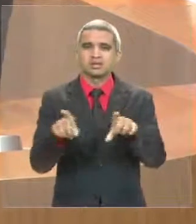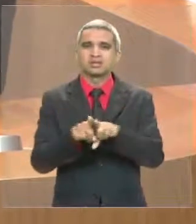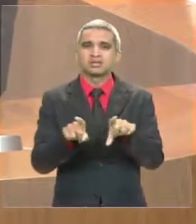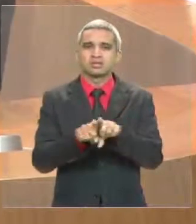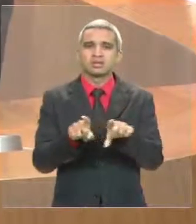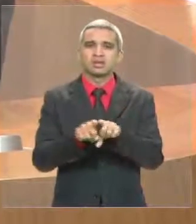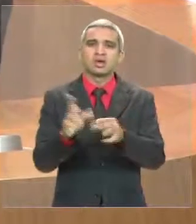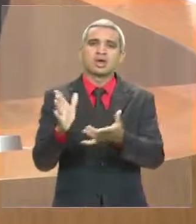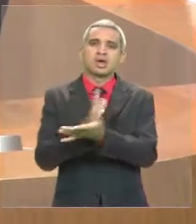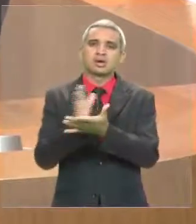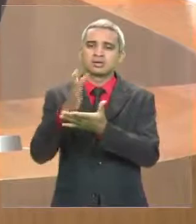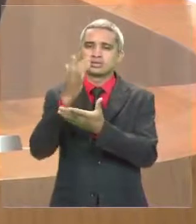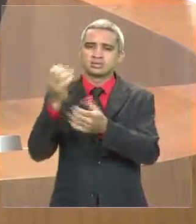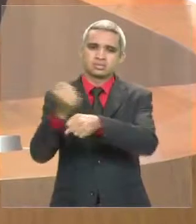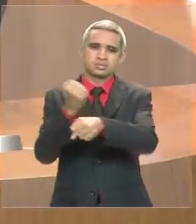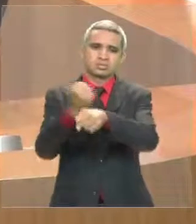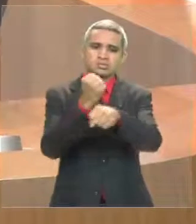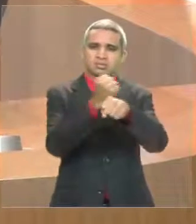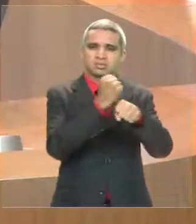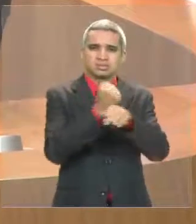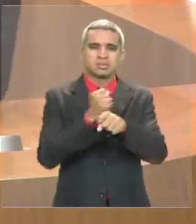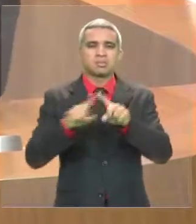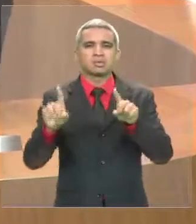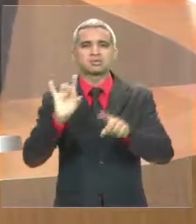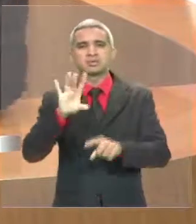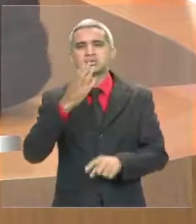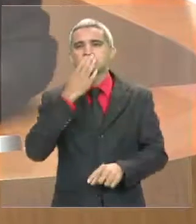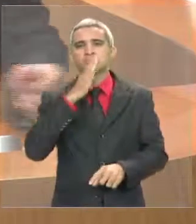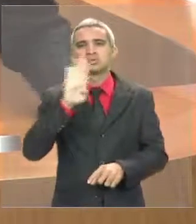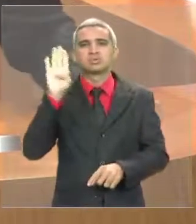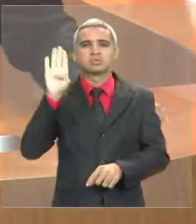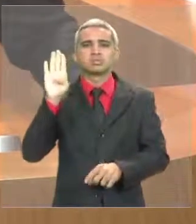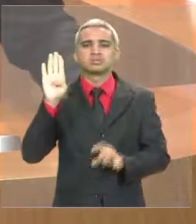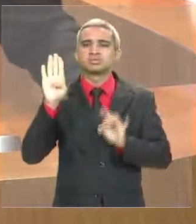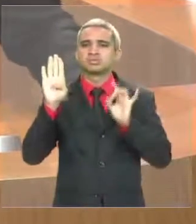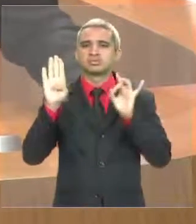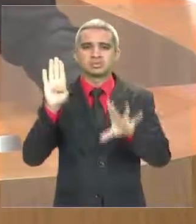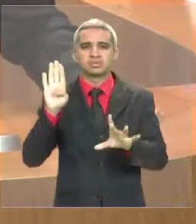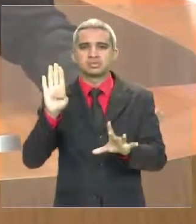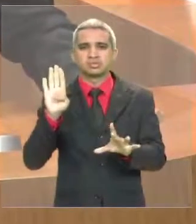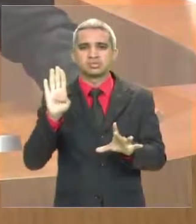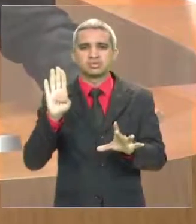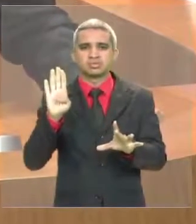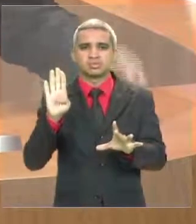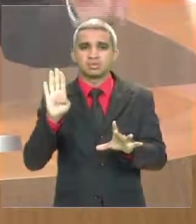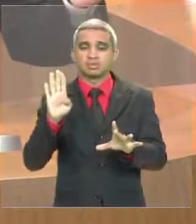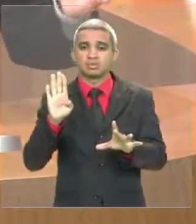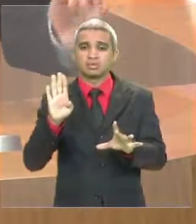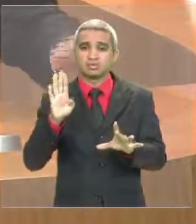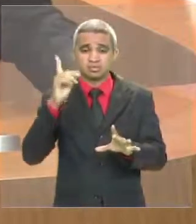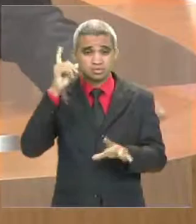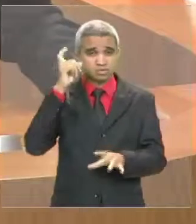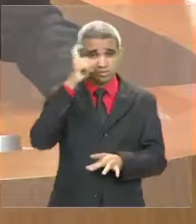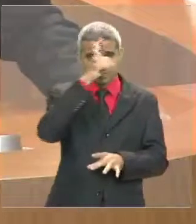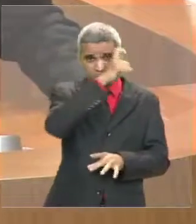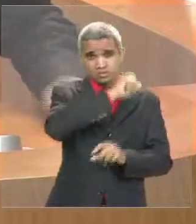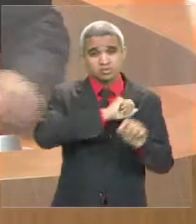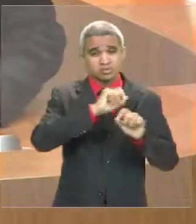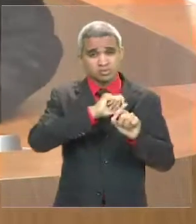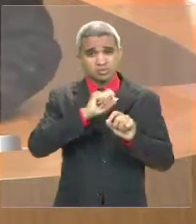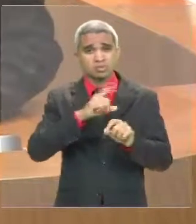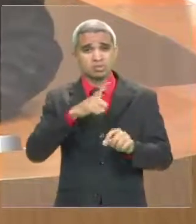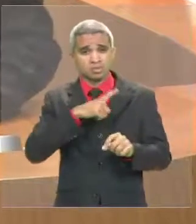sido entregues ou entram em momentos de novas promessas. Difícil é ter coragem para enfrentar os problemas e propor soluções